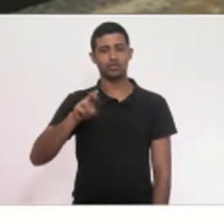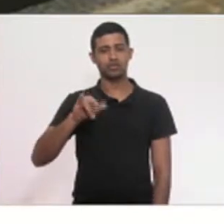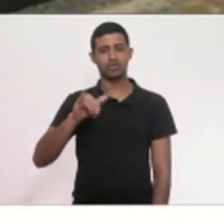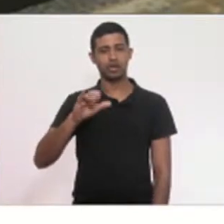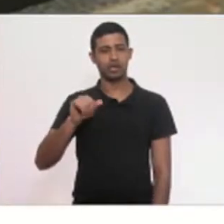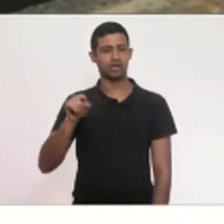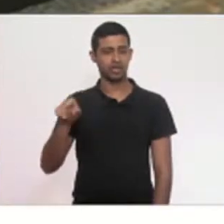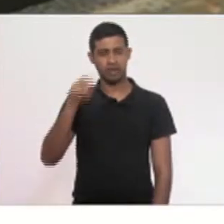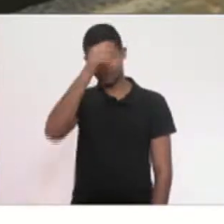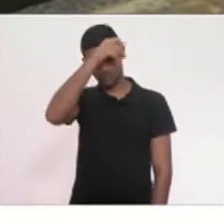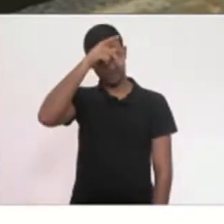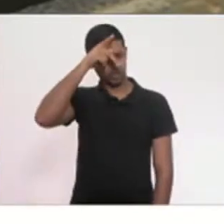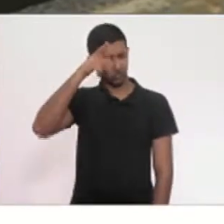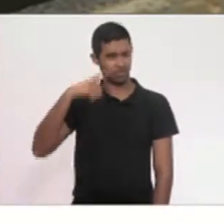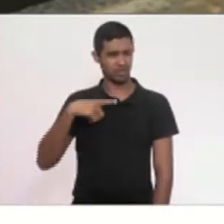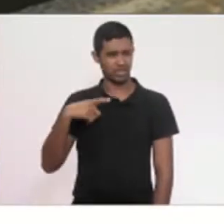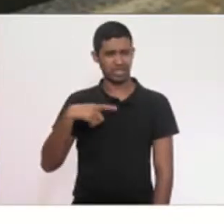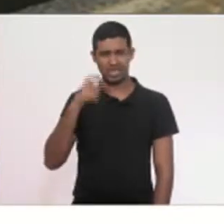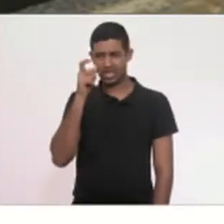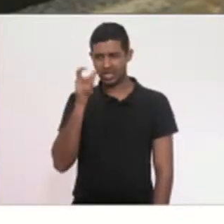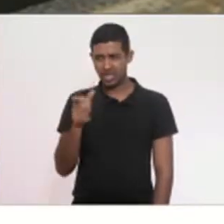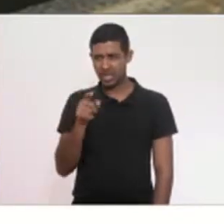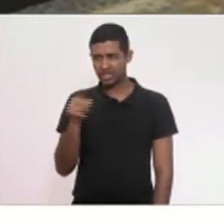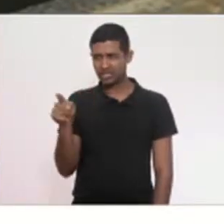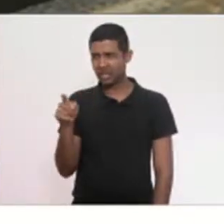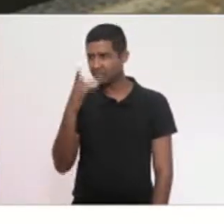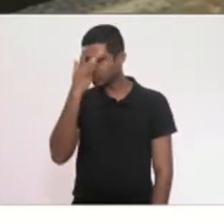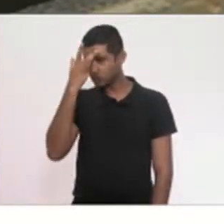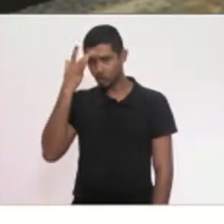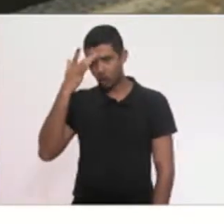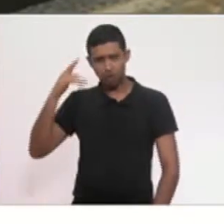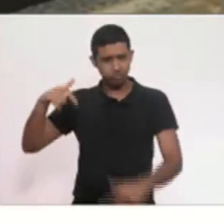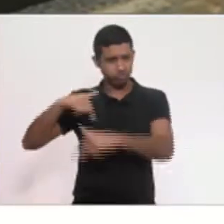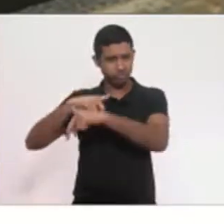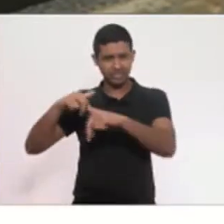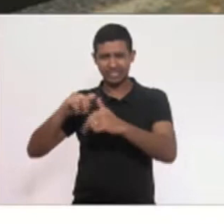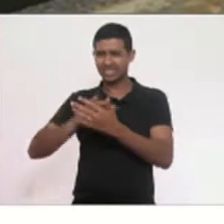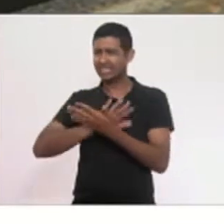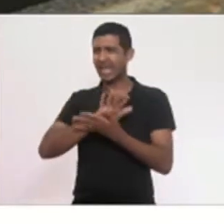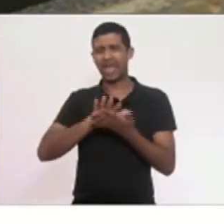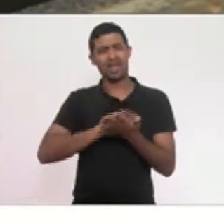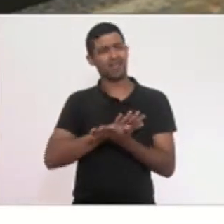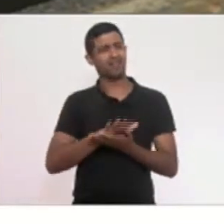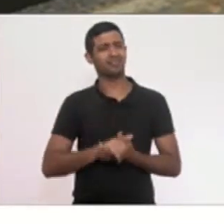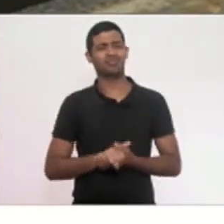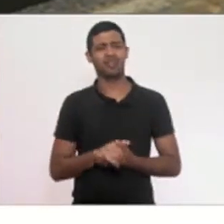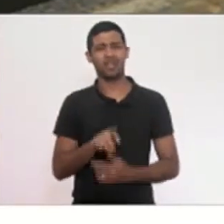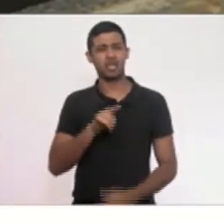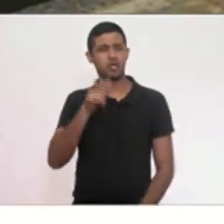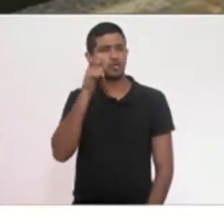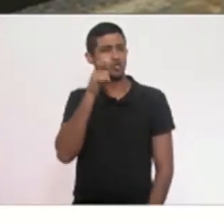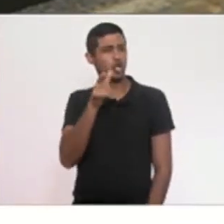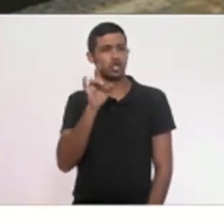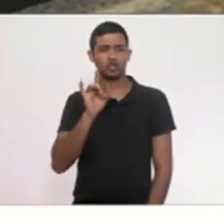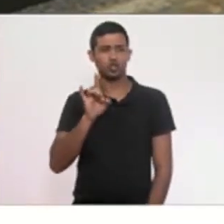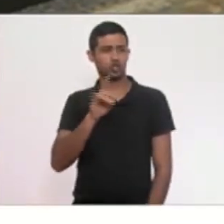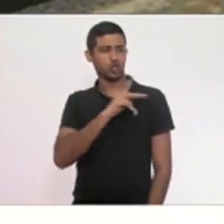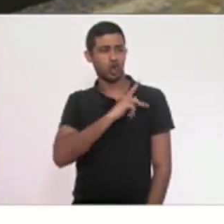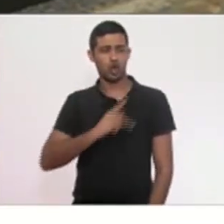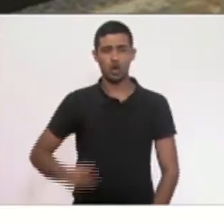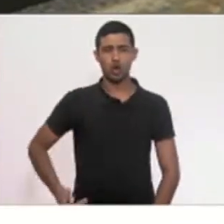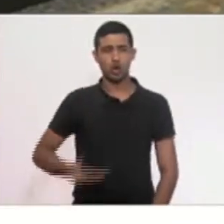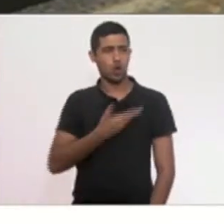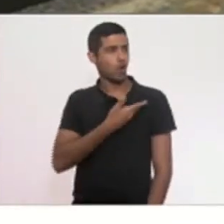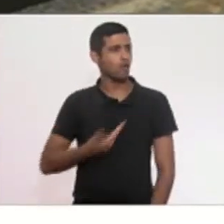tem interesse algum com o morador de Maricá. Algum. O interesse dele é se perpetuar no poder, com os